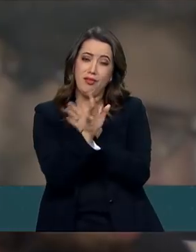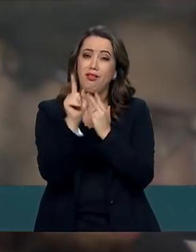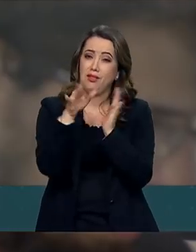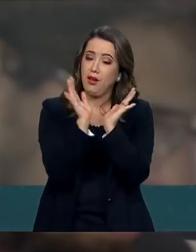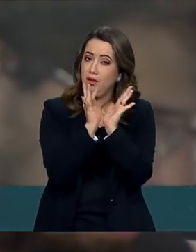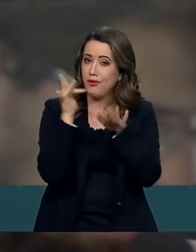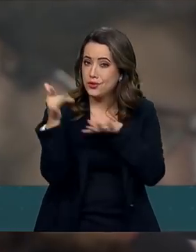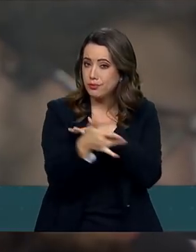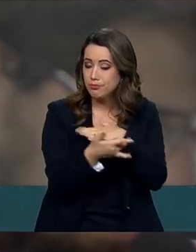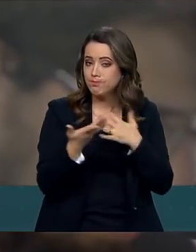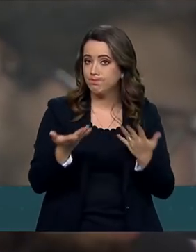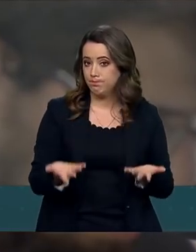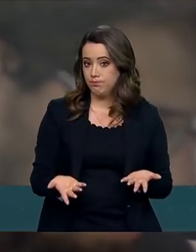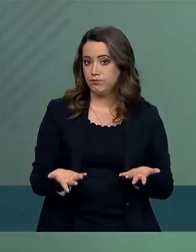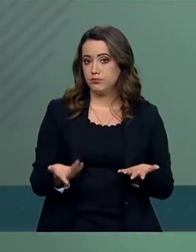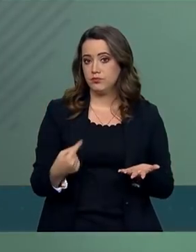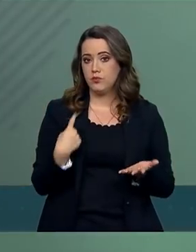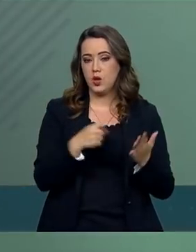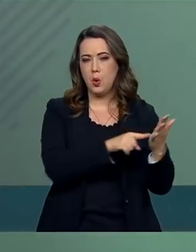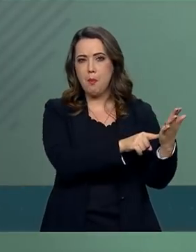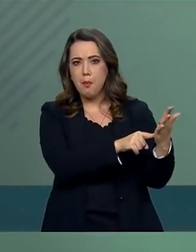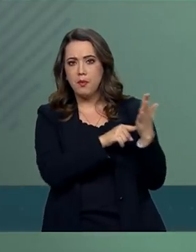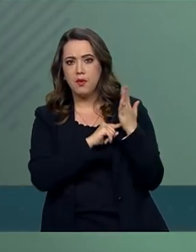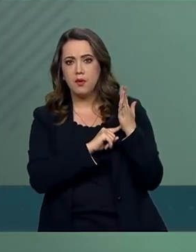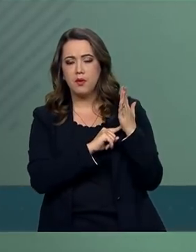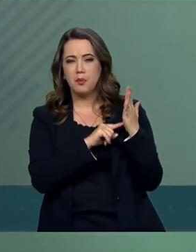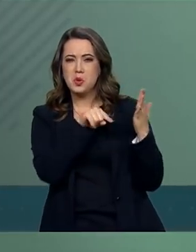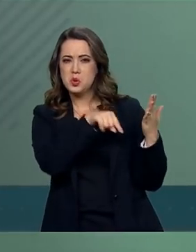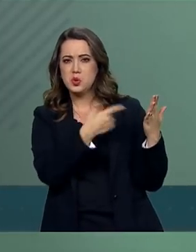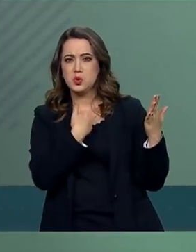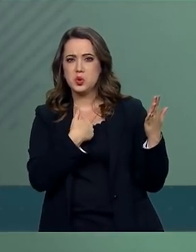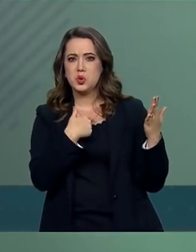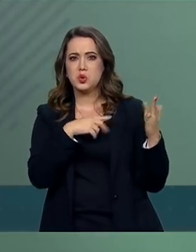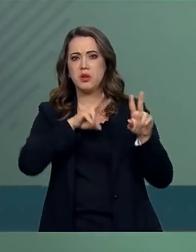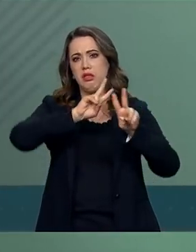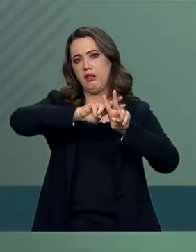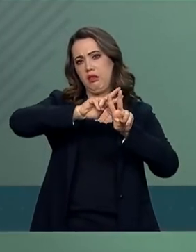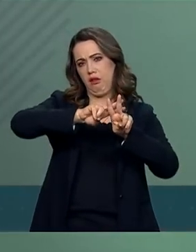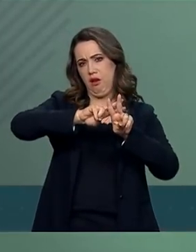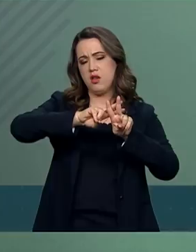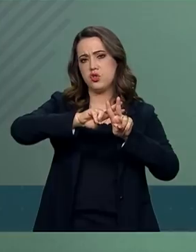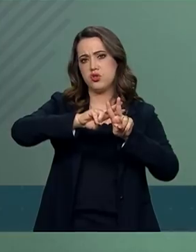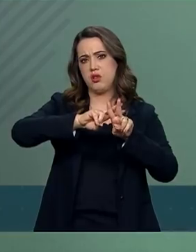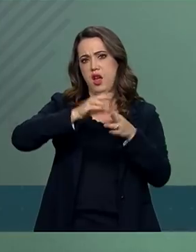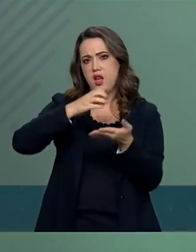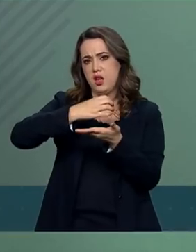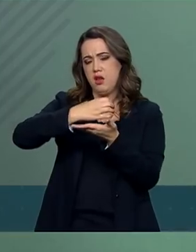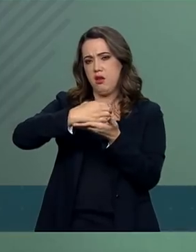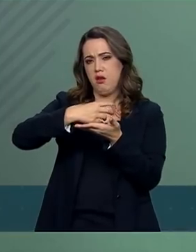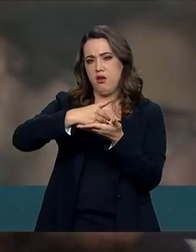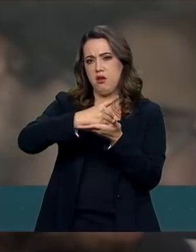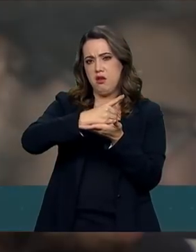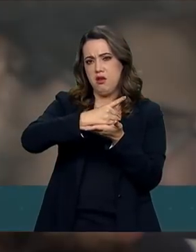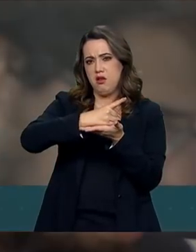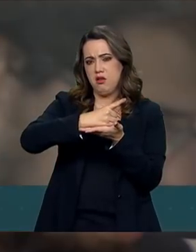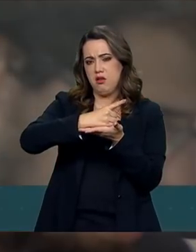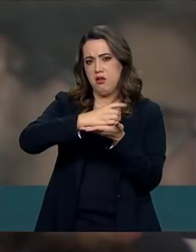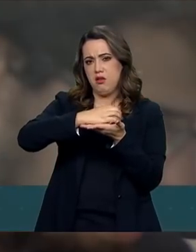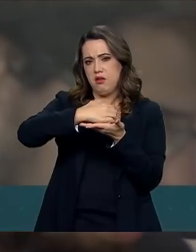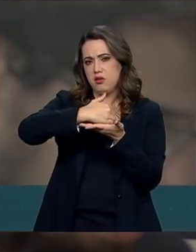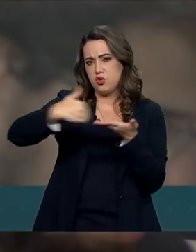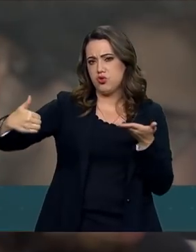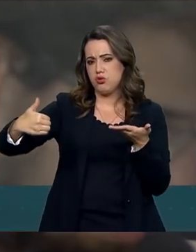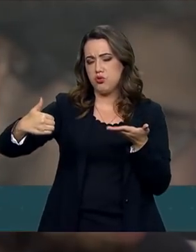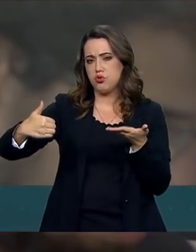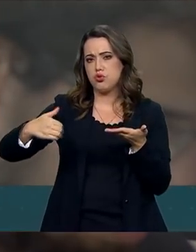nos trending topics ali, tem a hashtag impeachment Bolsonaro e também tem a hashtag estamos com Bolsonaro,